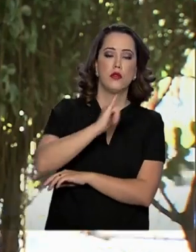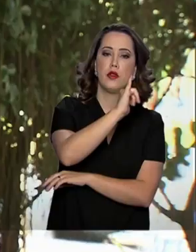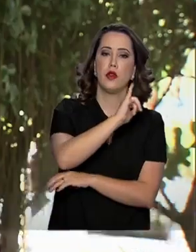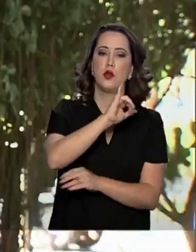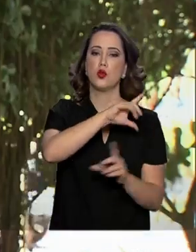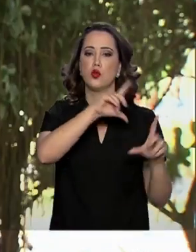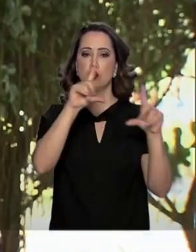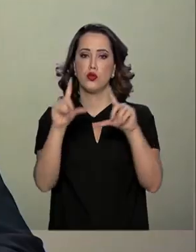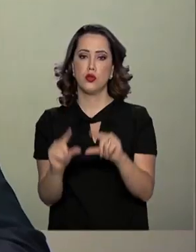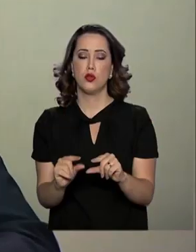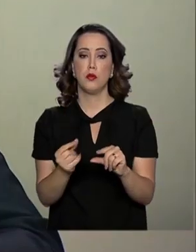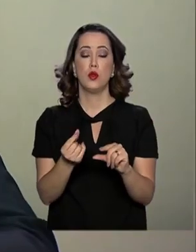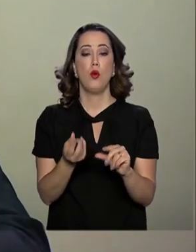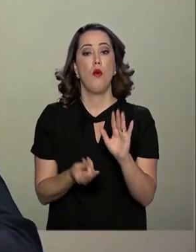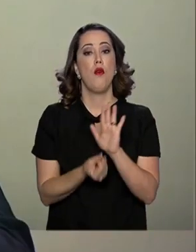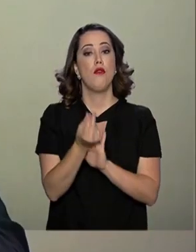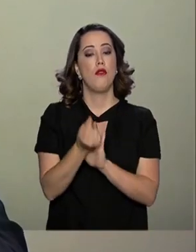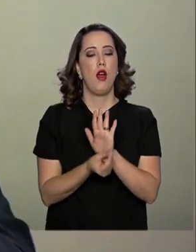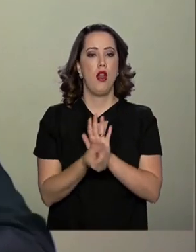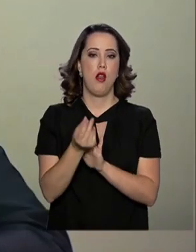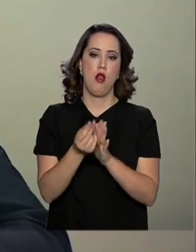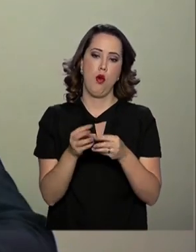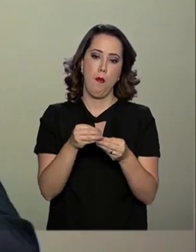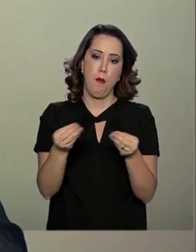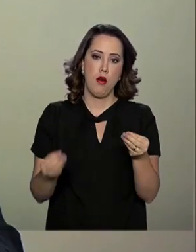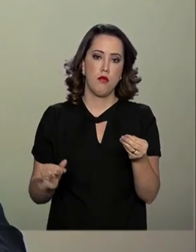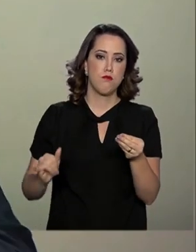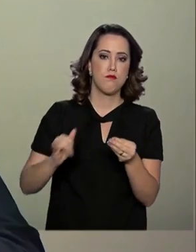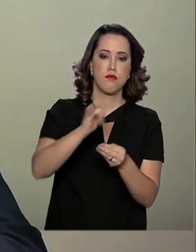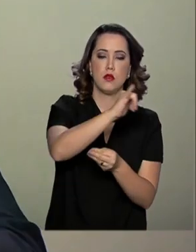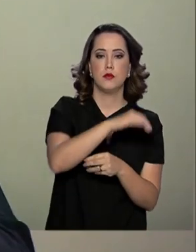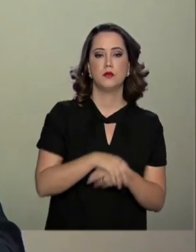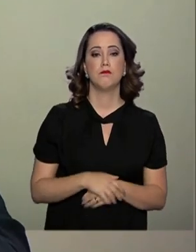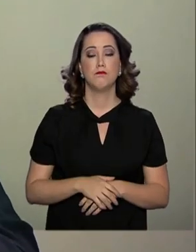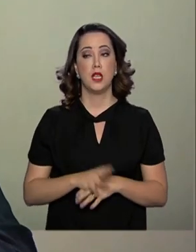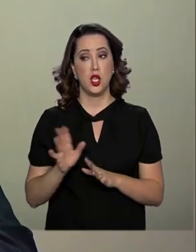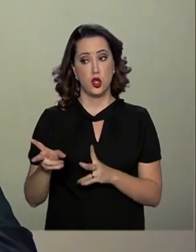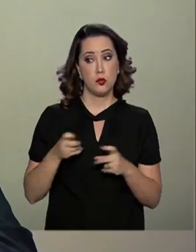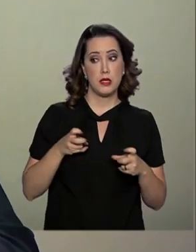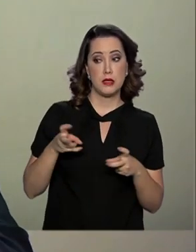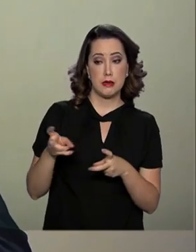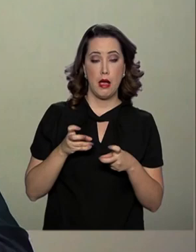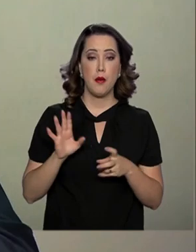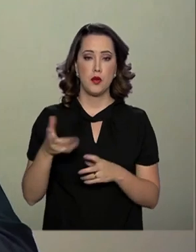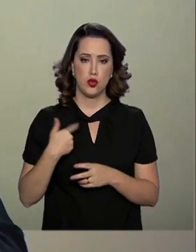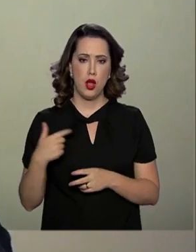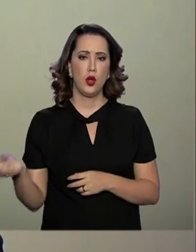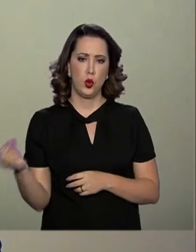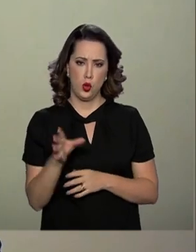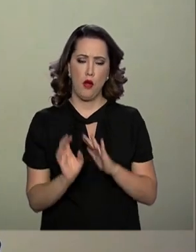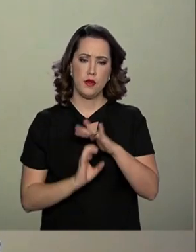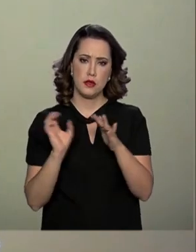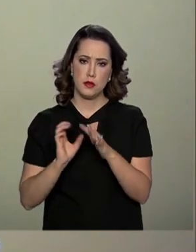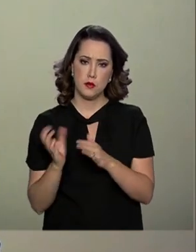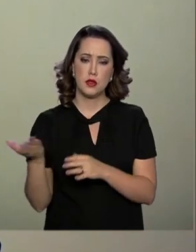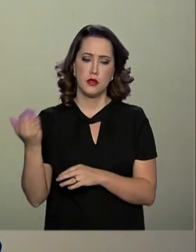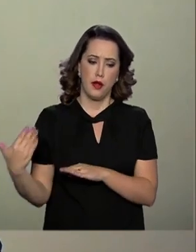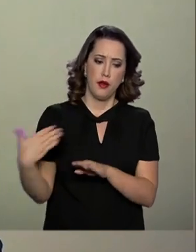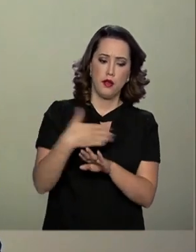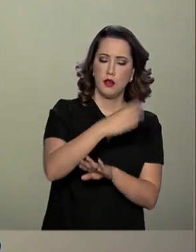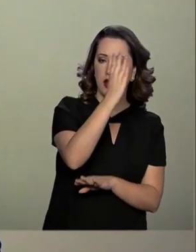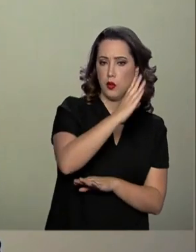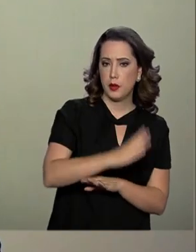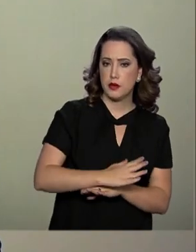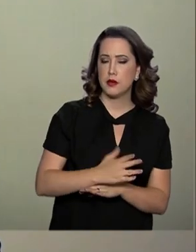passagens aéreas. A gente já começa a perceber as empresas vindo para o Brasil. Novas empresas significa mais competição